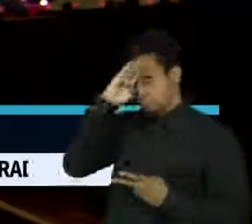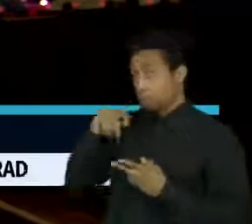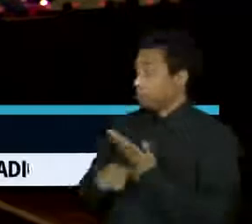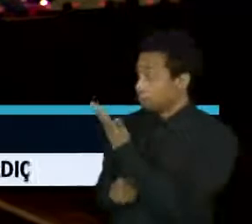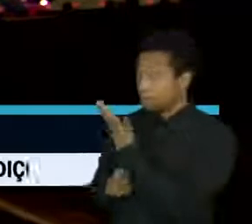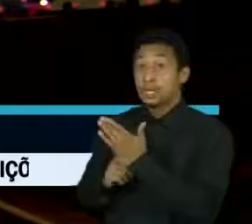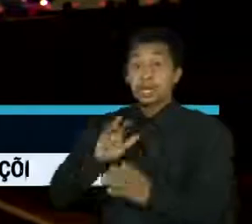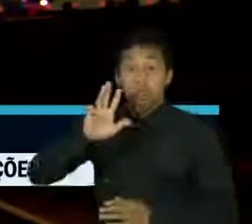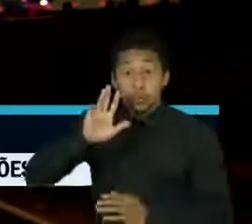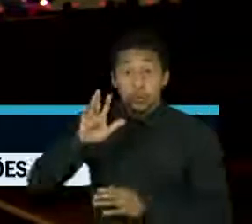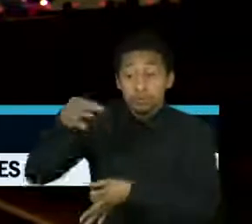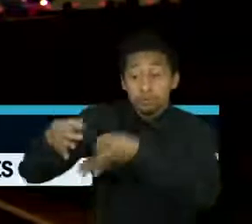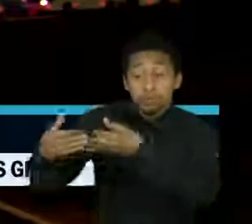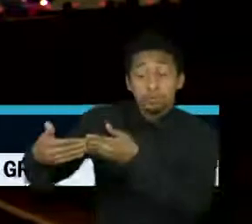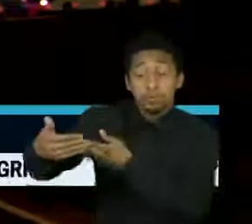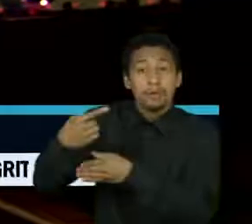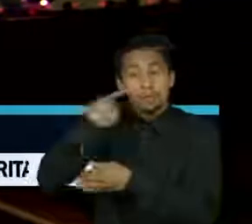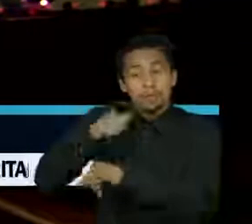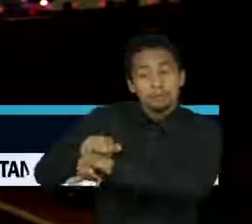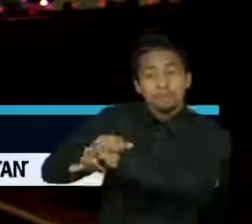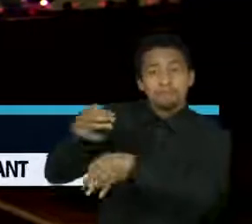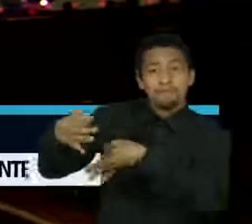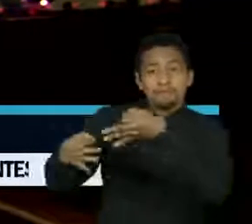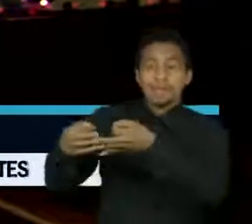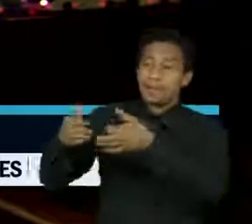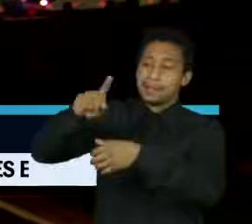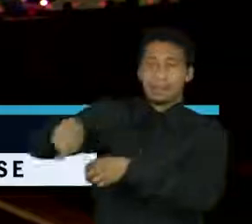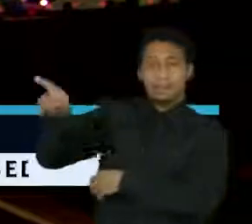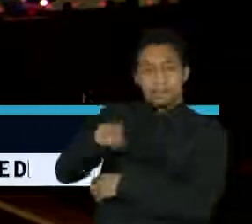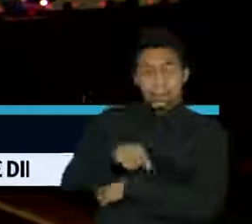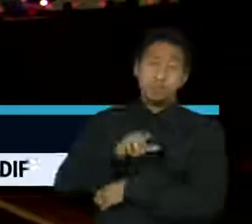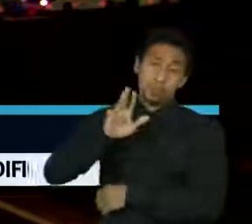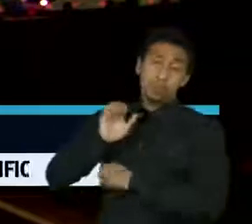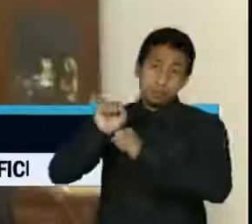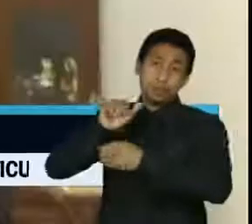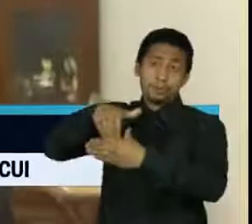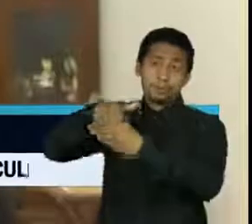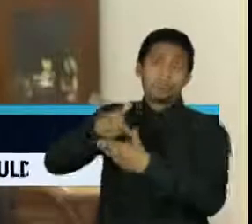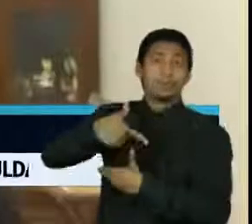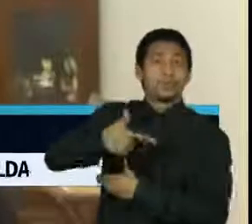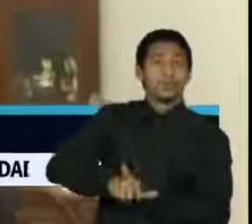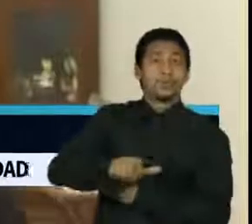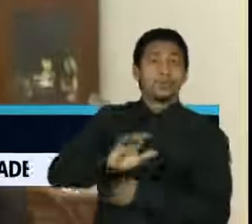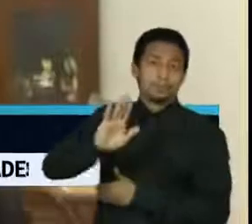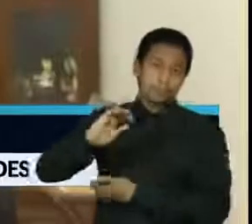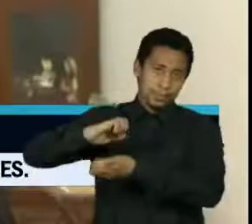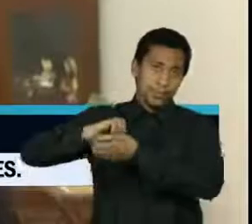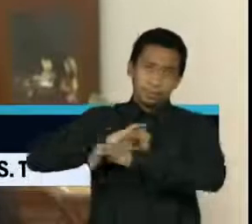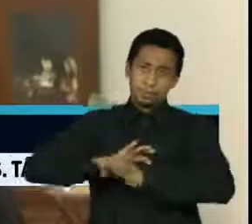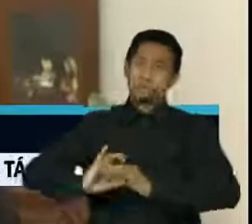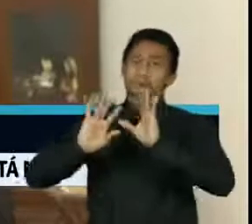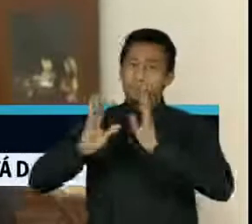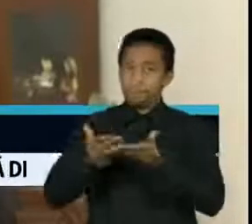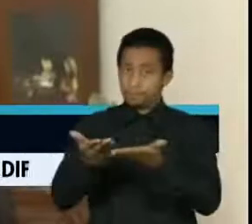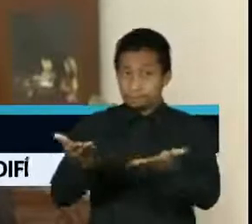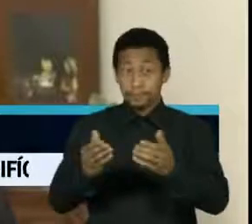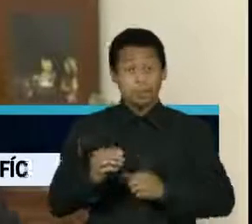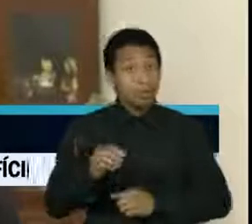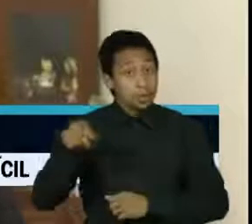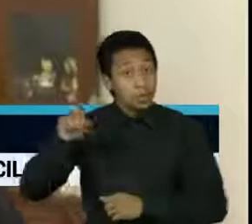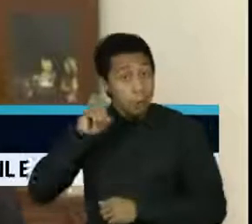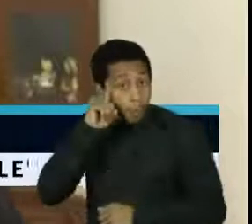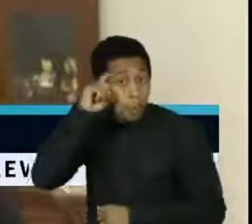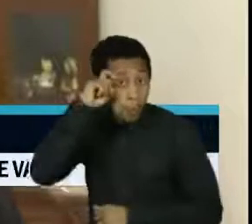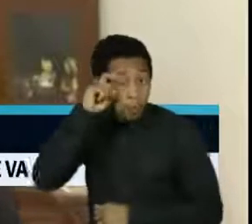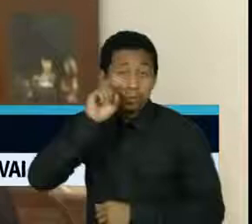condenações do ex-juiz Nalava Jato serem anuladas pelo Supremo Tribunal Federal. Certamente será um candidato competitivo.